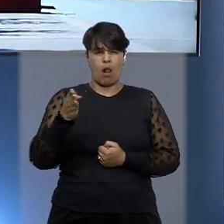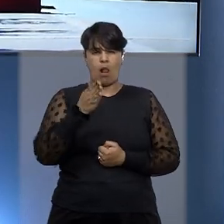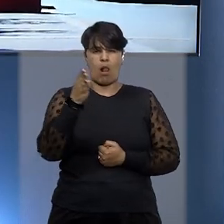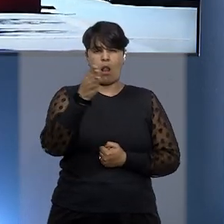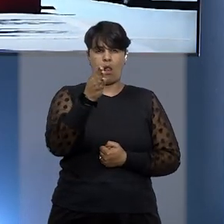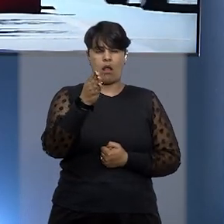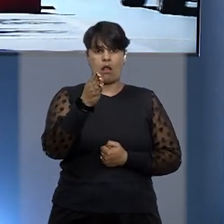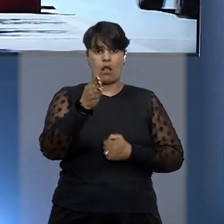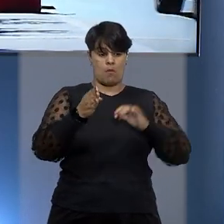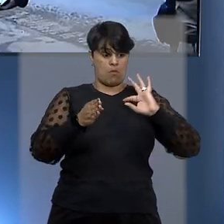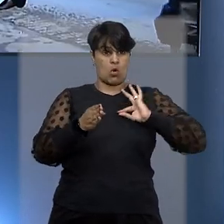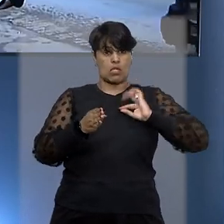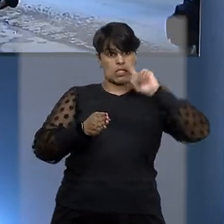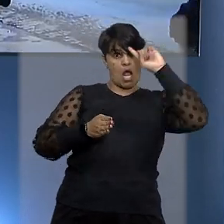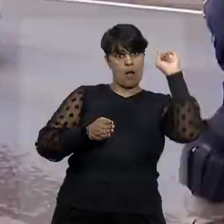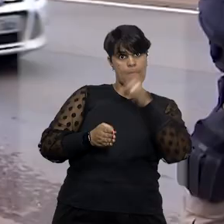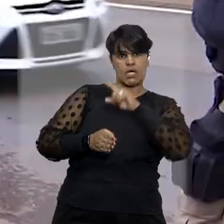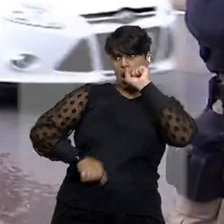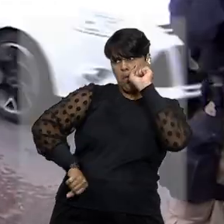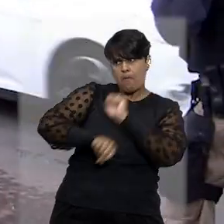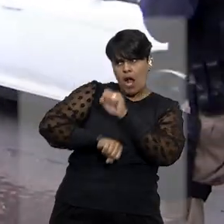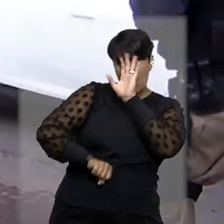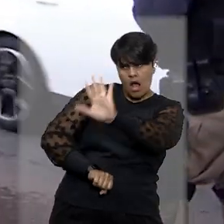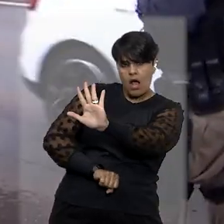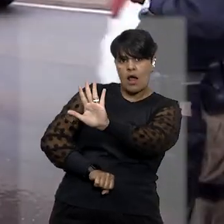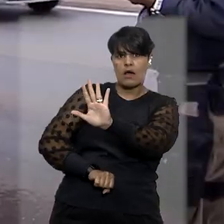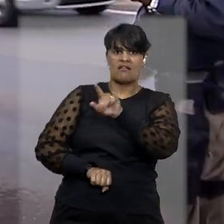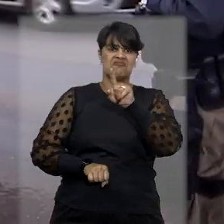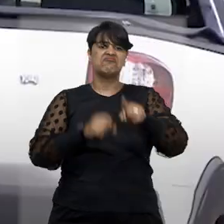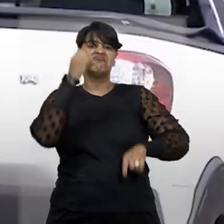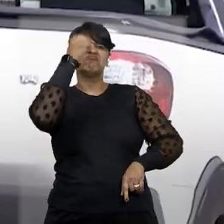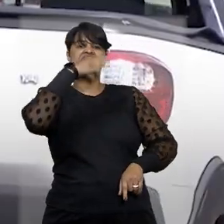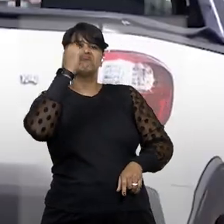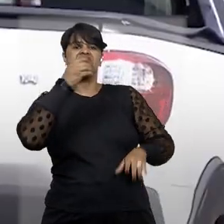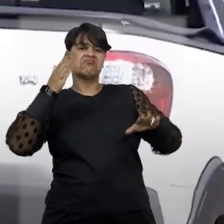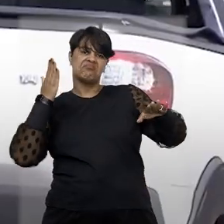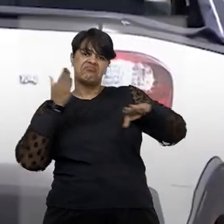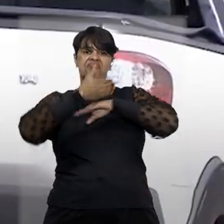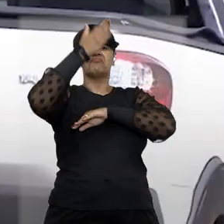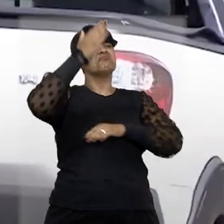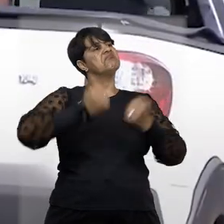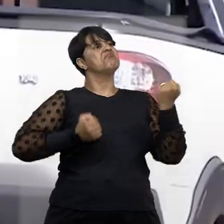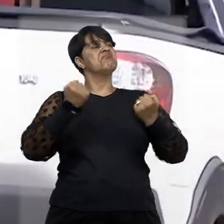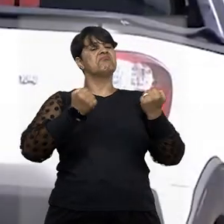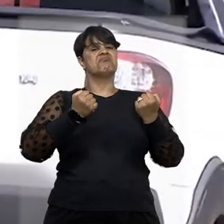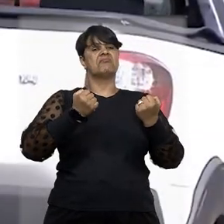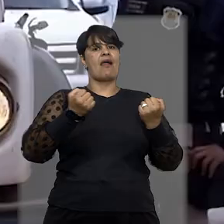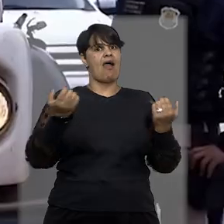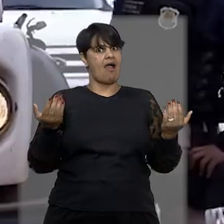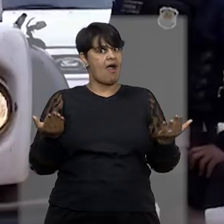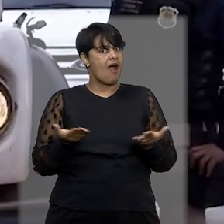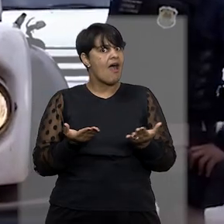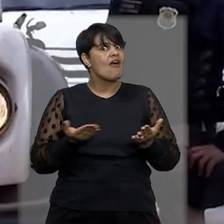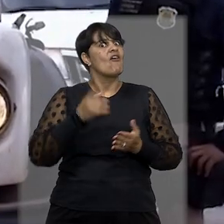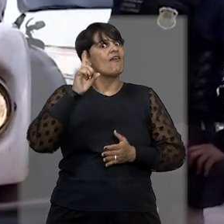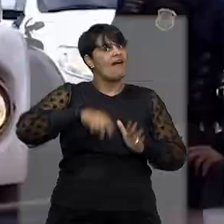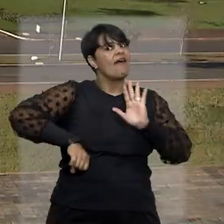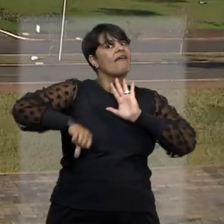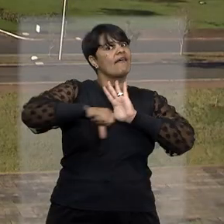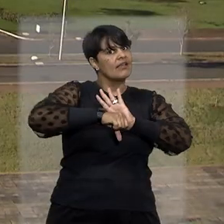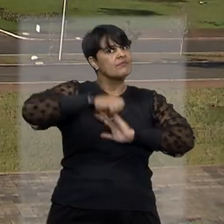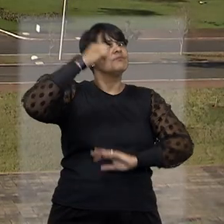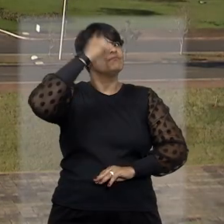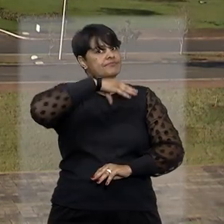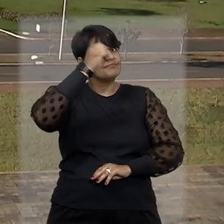veículo emitida por policial no exercício da atividade ostensiva de segurança pública é crime de desobediência.